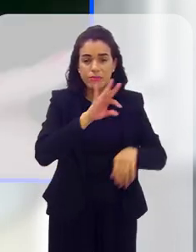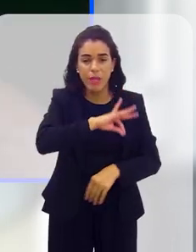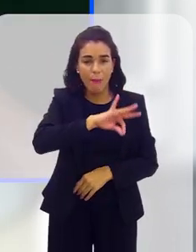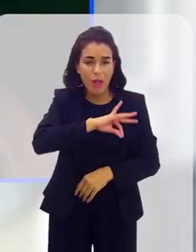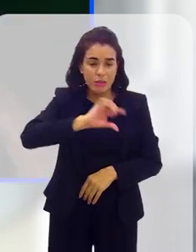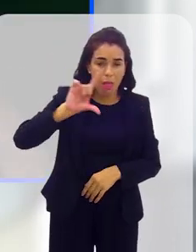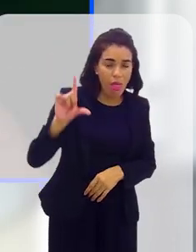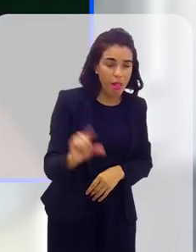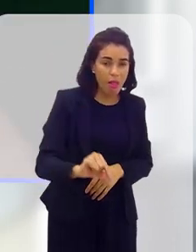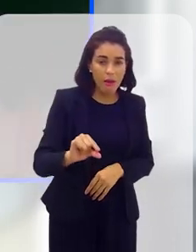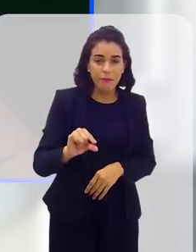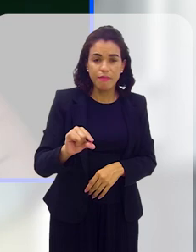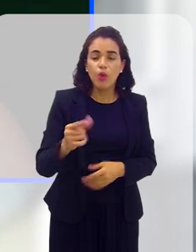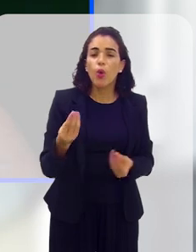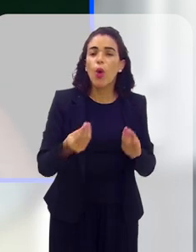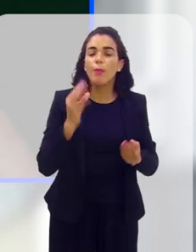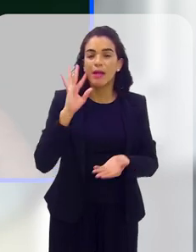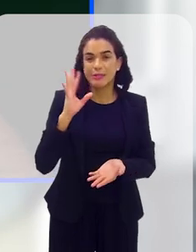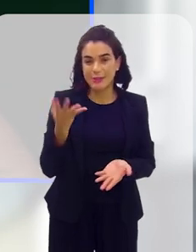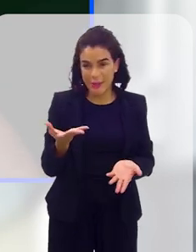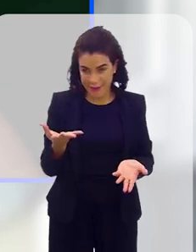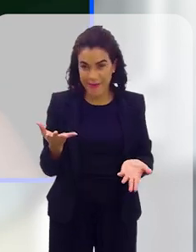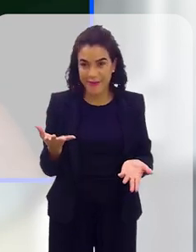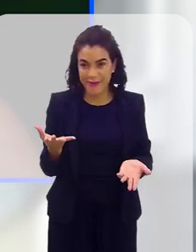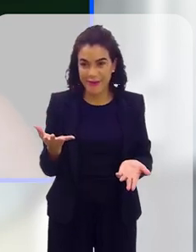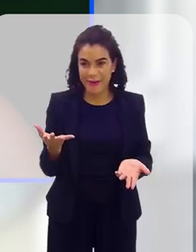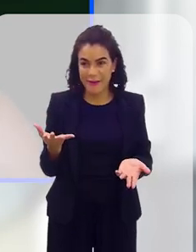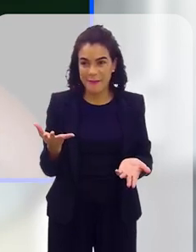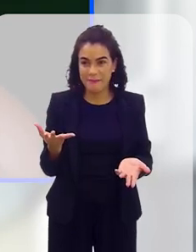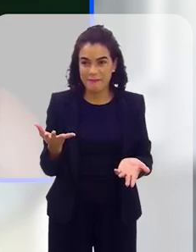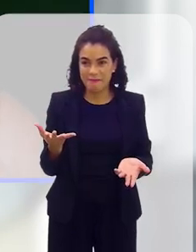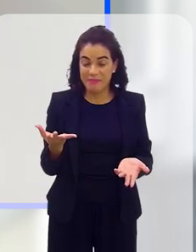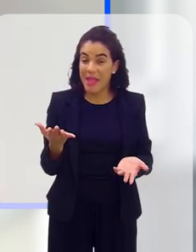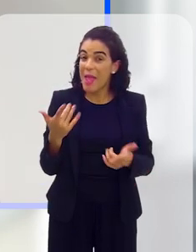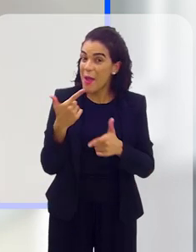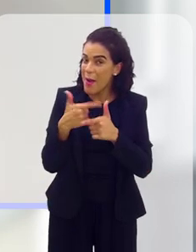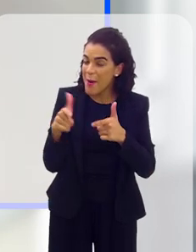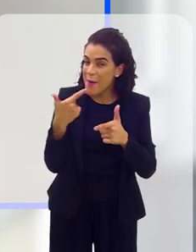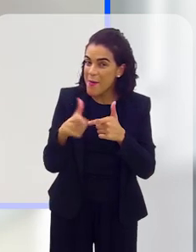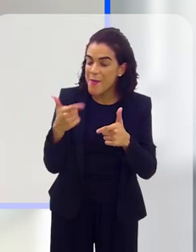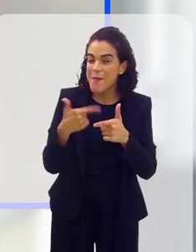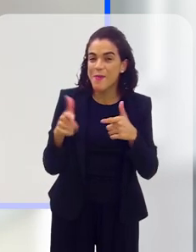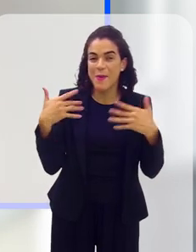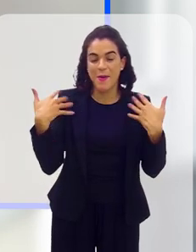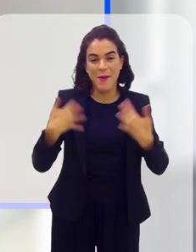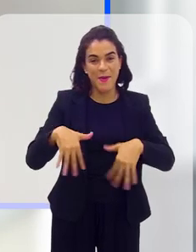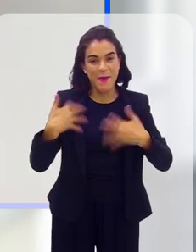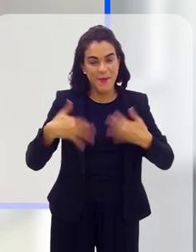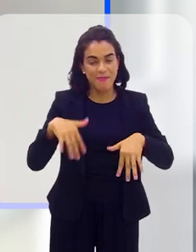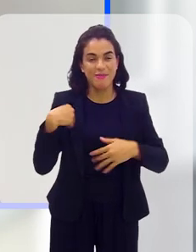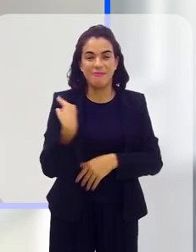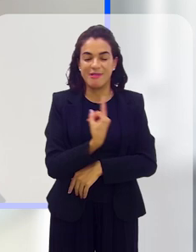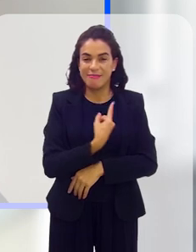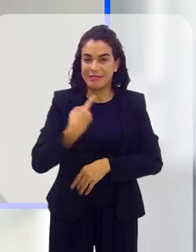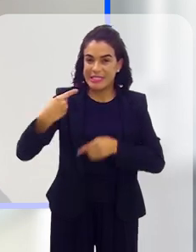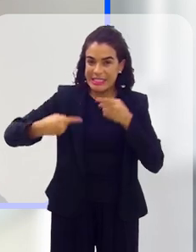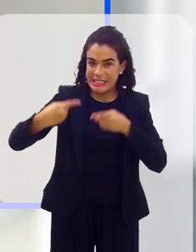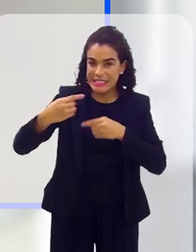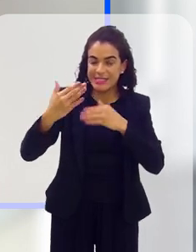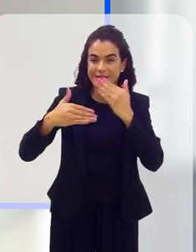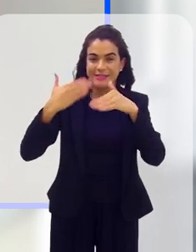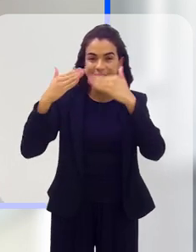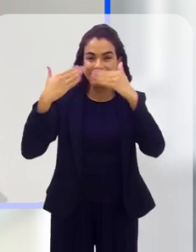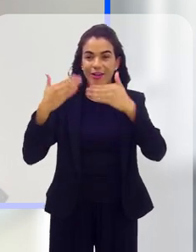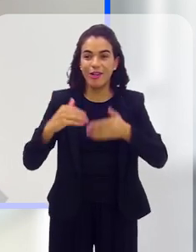pouco retorno, baixa remuneração, então, como resolver isso, né, está aí um problemão para a gente